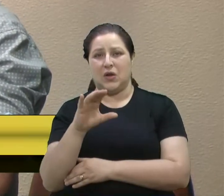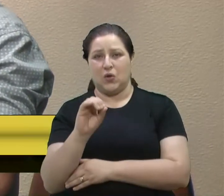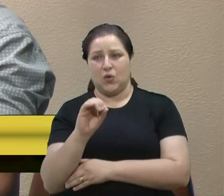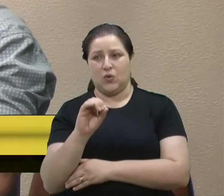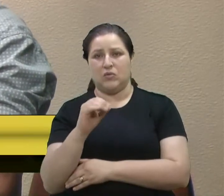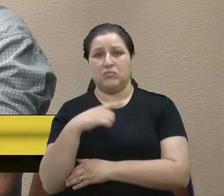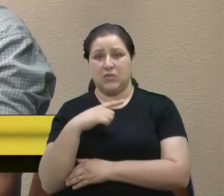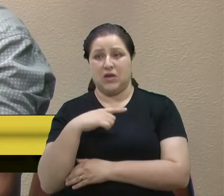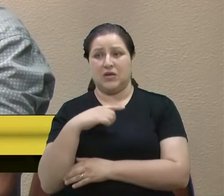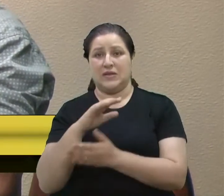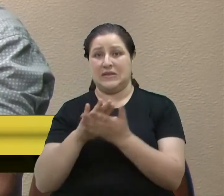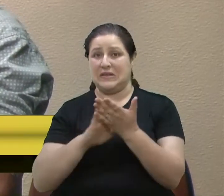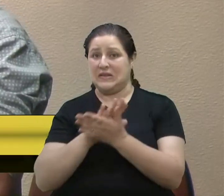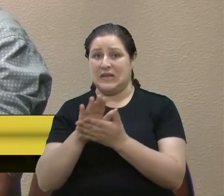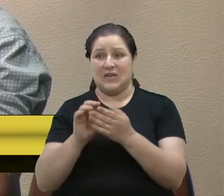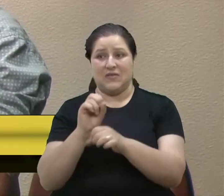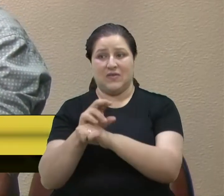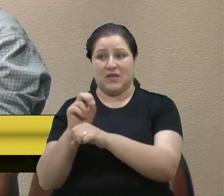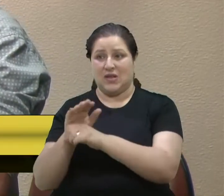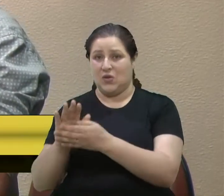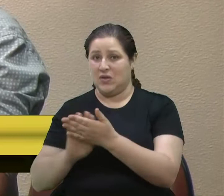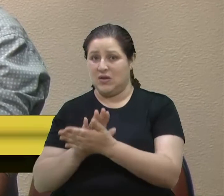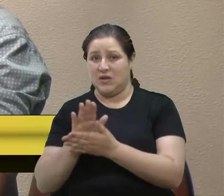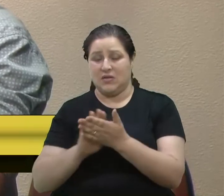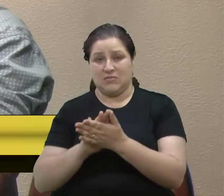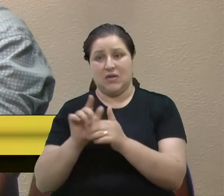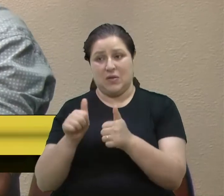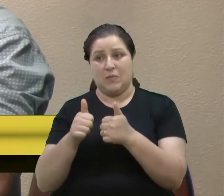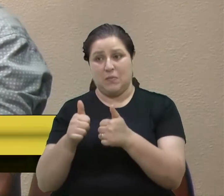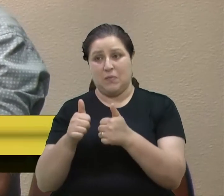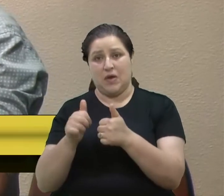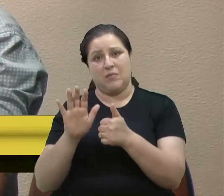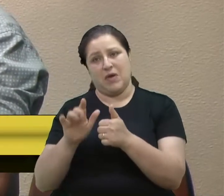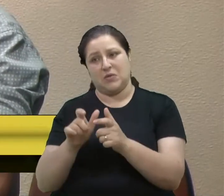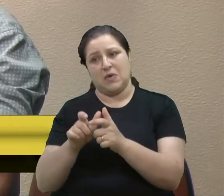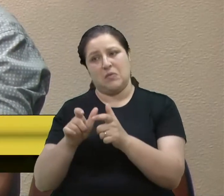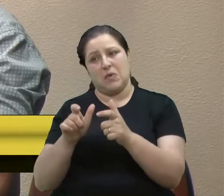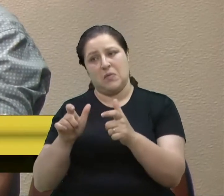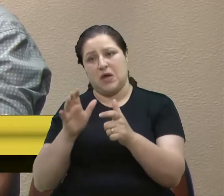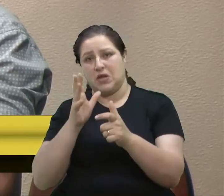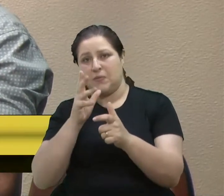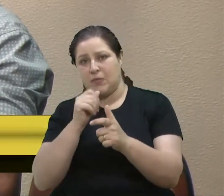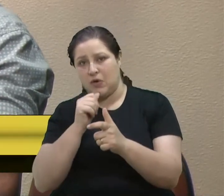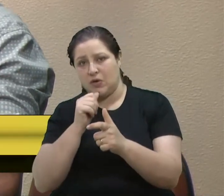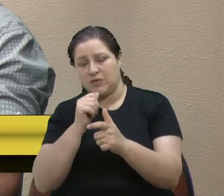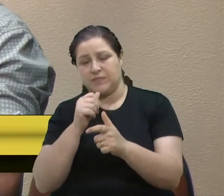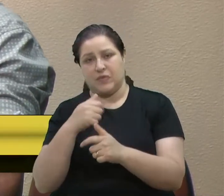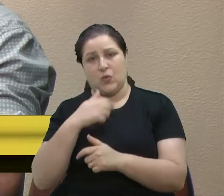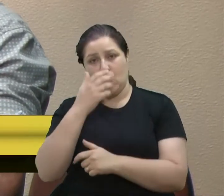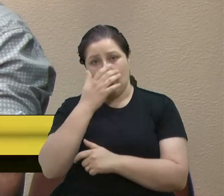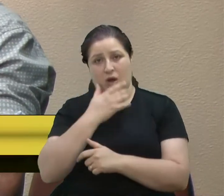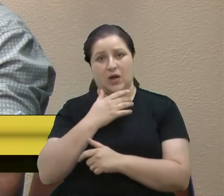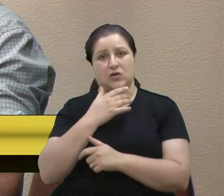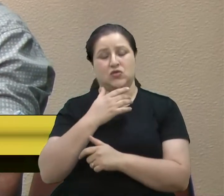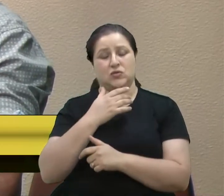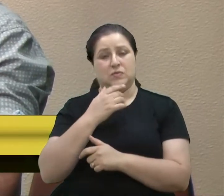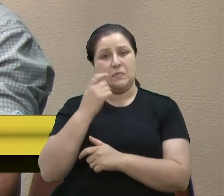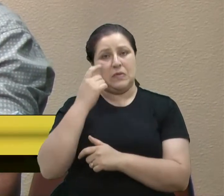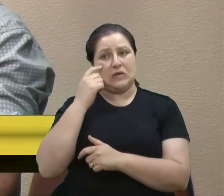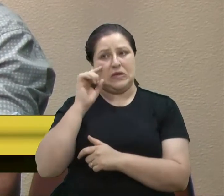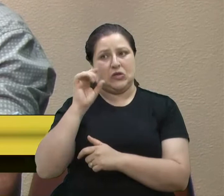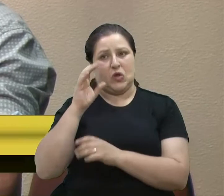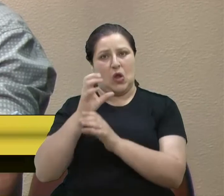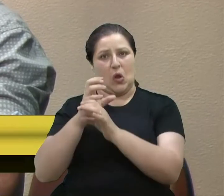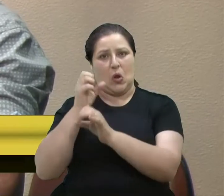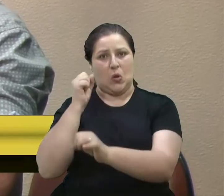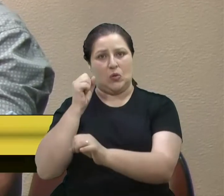Nós precisamos crescer nesse sentido. E eu acho que todas as forças precisam, não é só o dinheiro, não é só o lucro. Nós